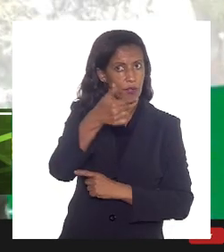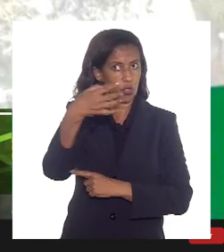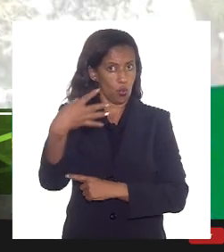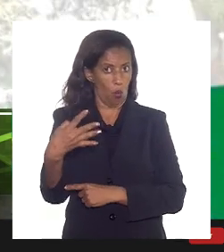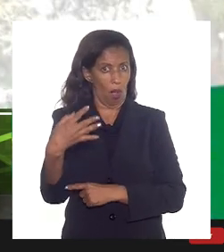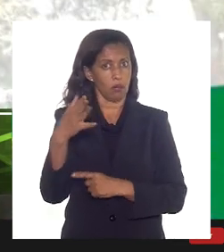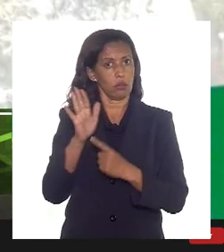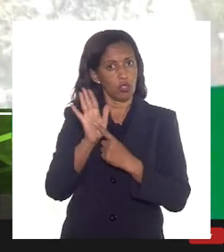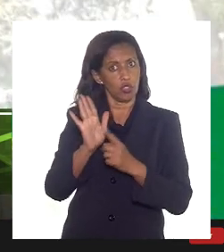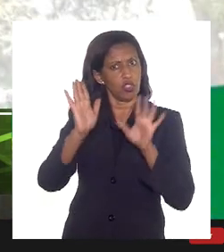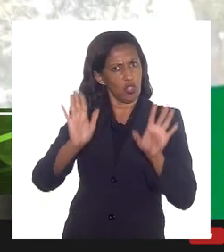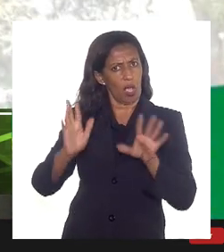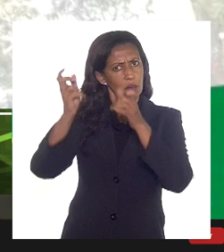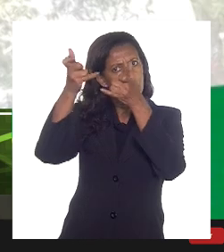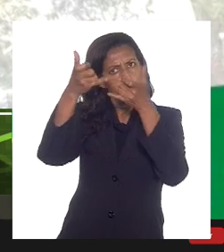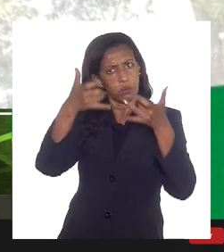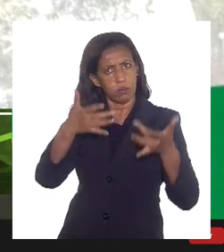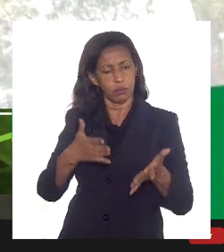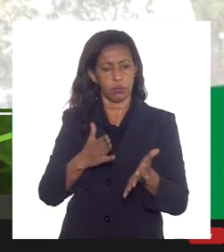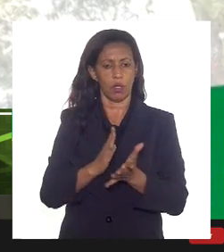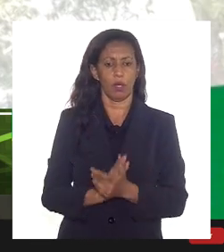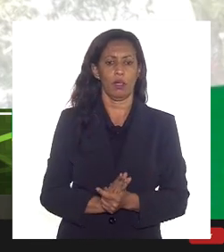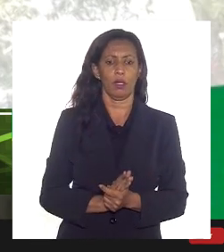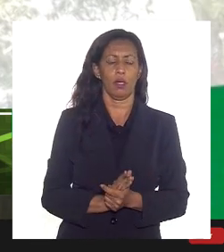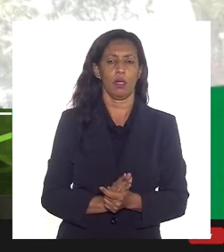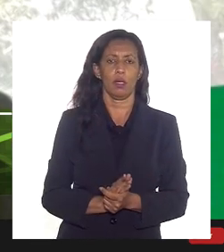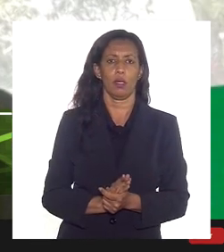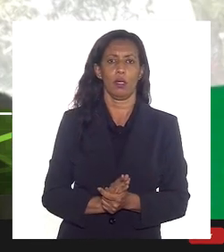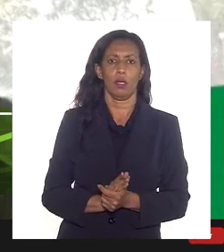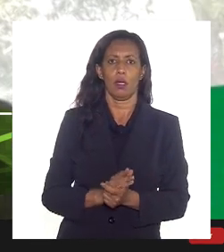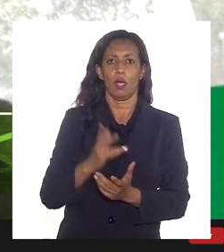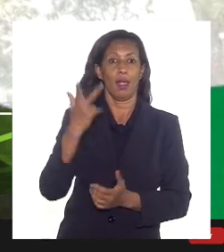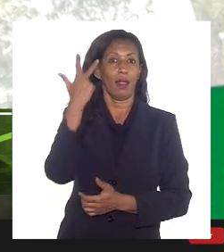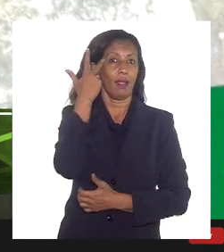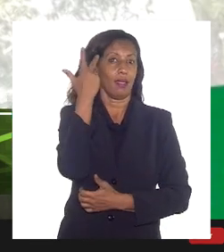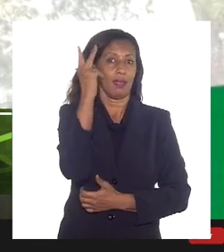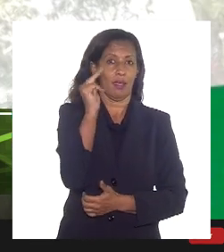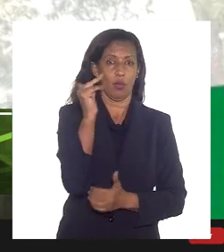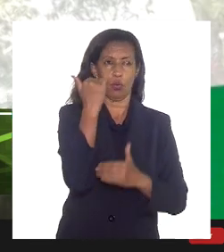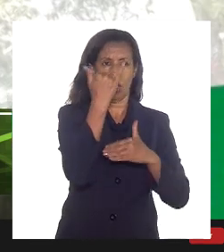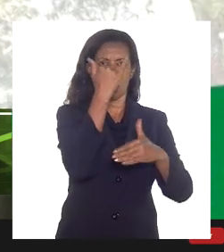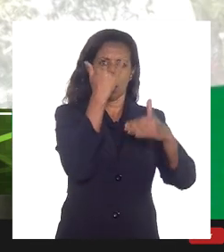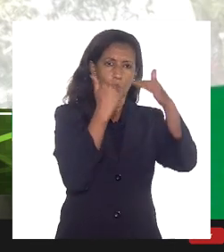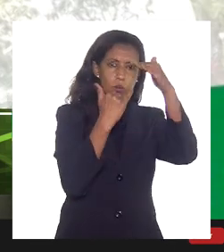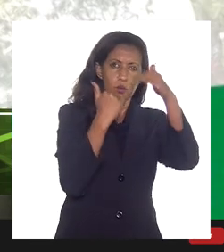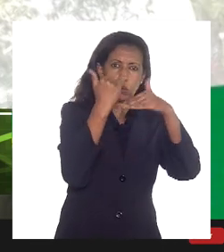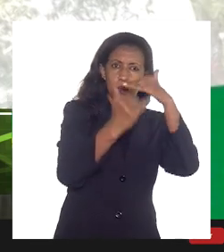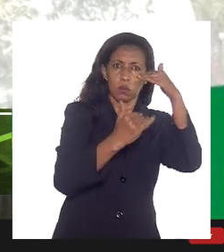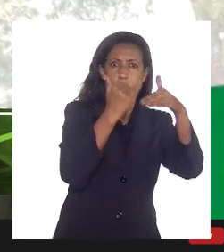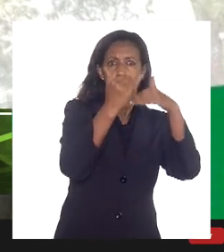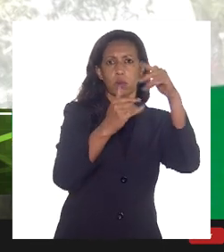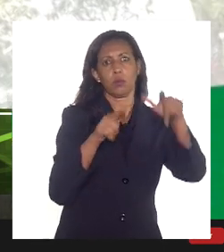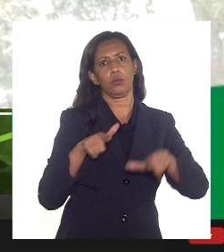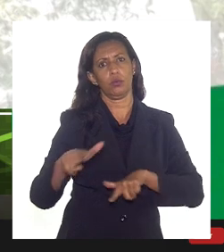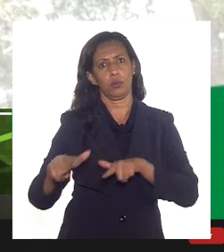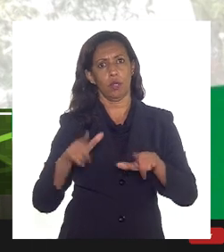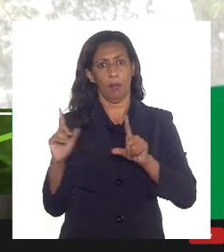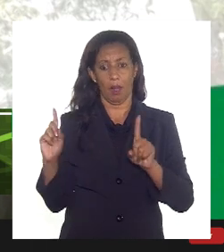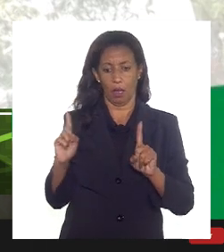apropriação de gastos indiretos ela segue a natureza do serviço, a natureza do bem de modo a se